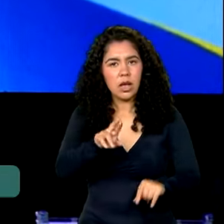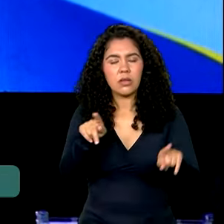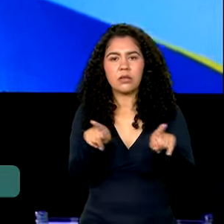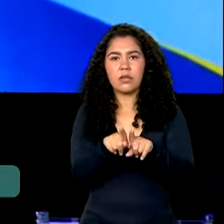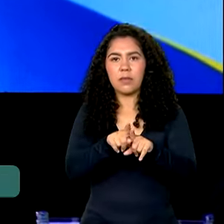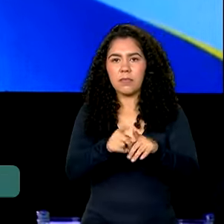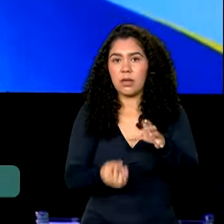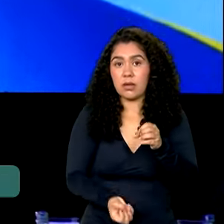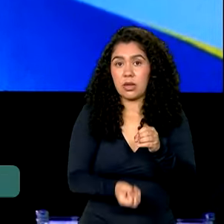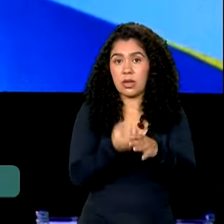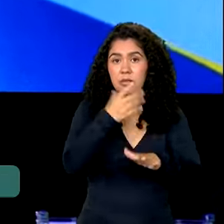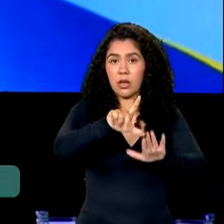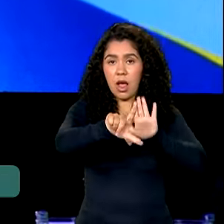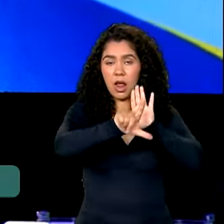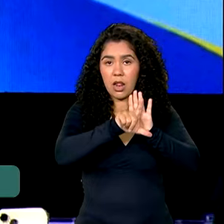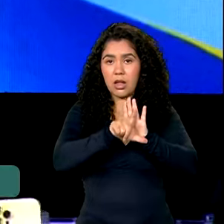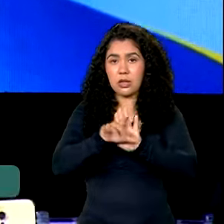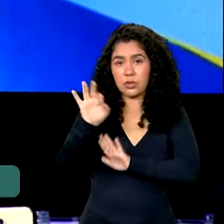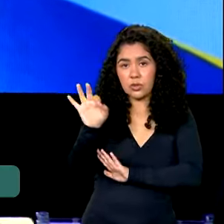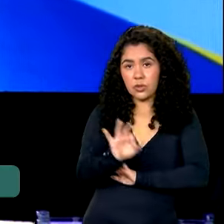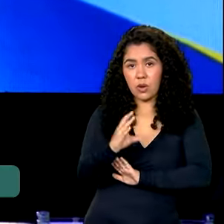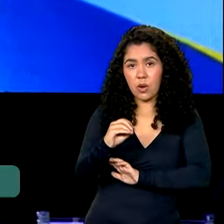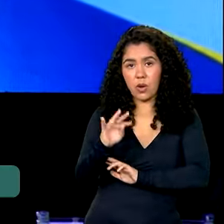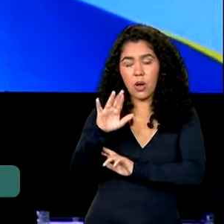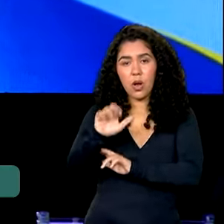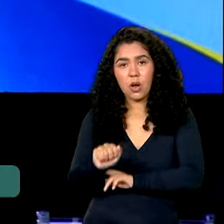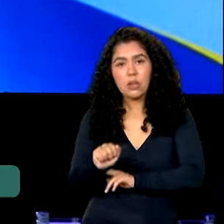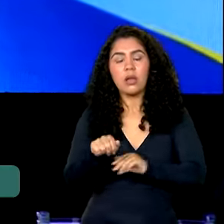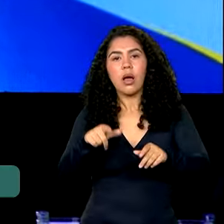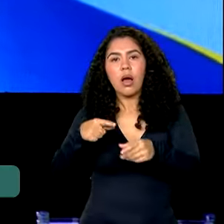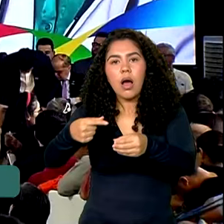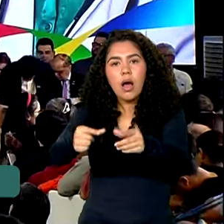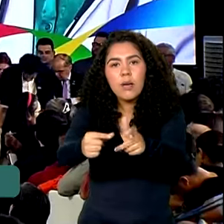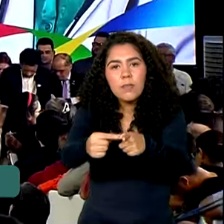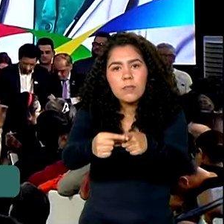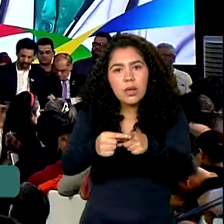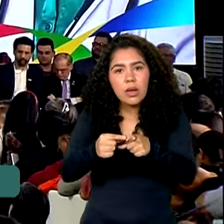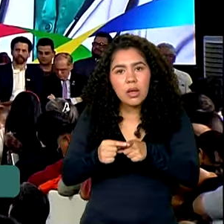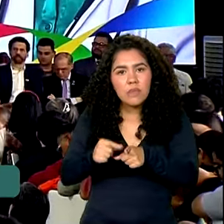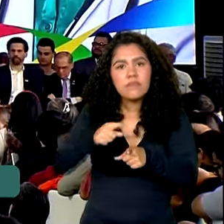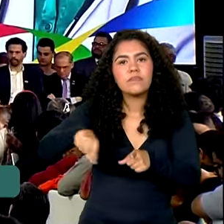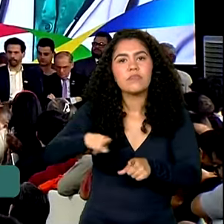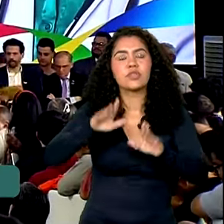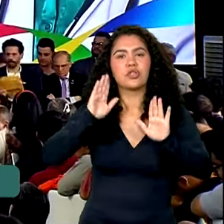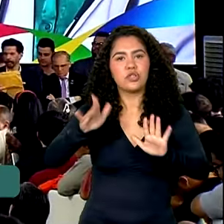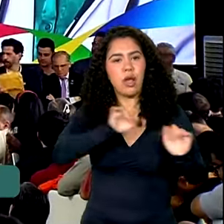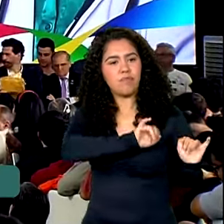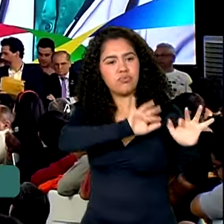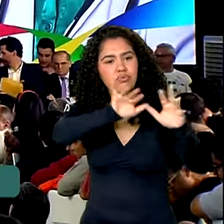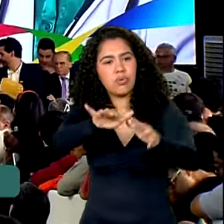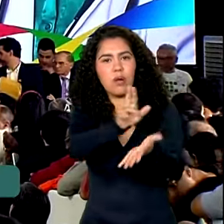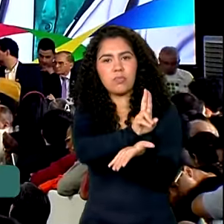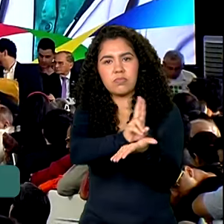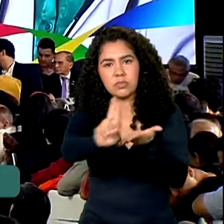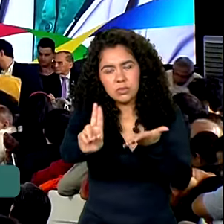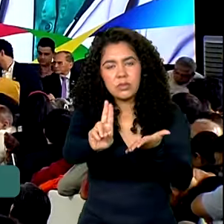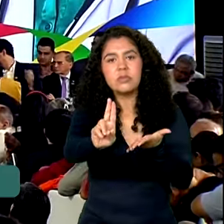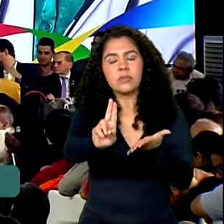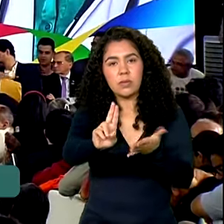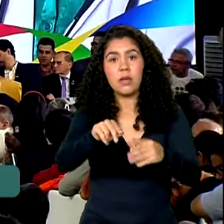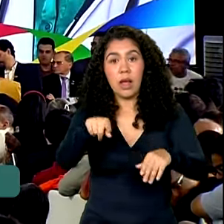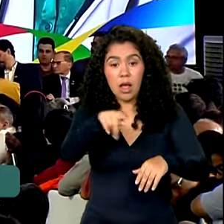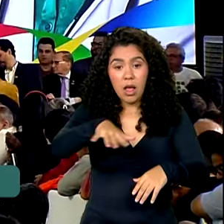cotas, as periferias já estão nas universidades e nos institutos federais, tornando essas